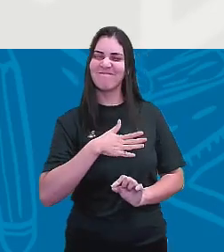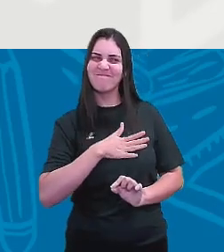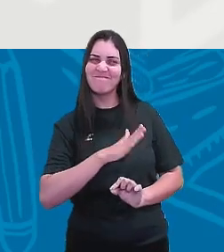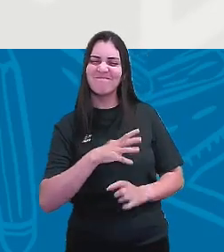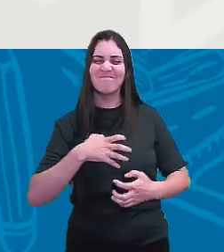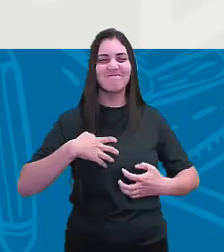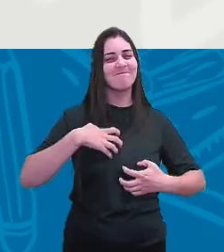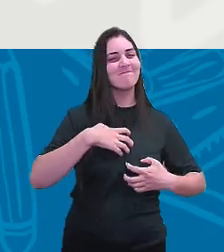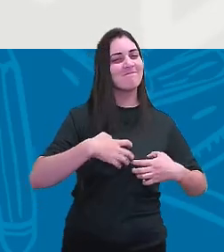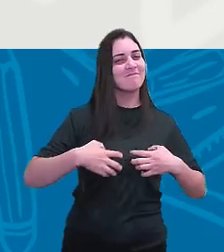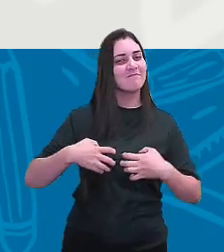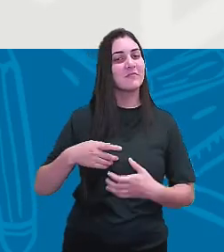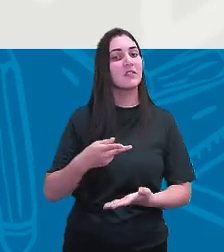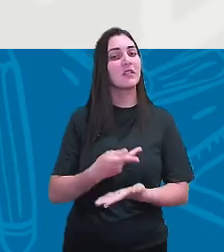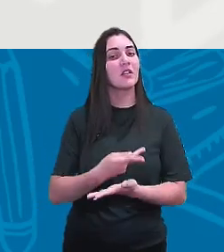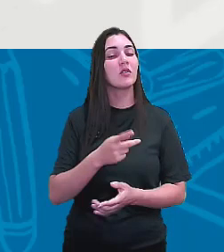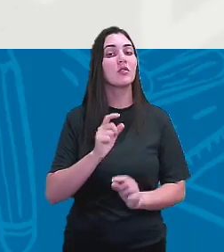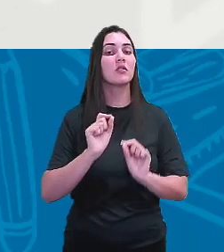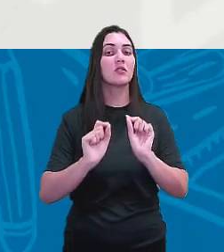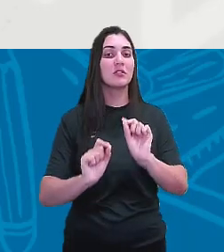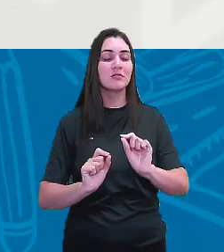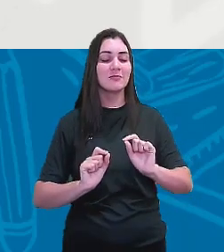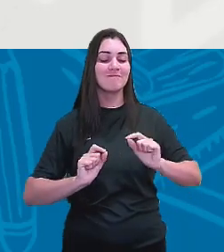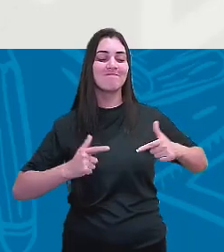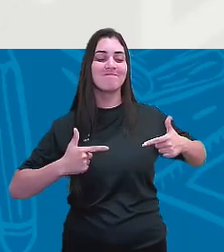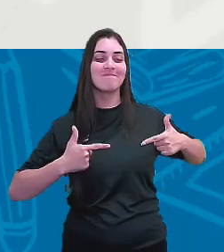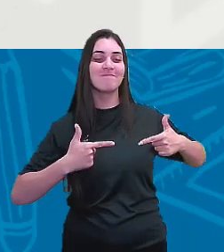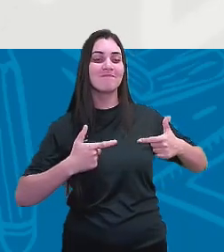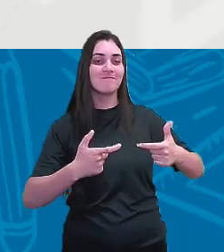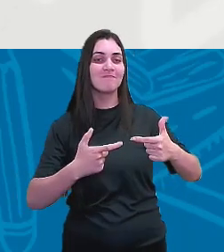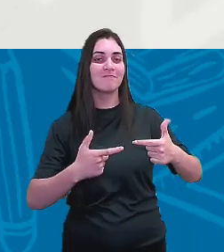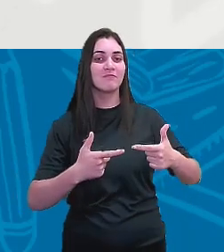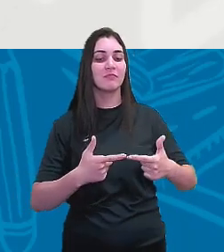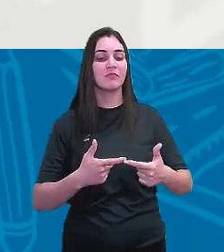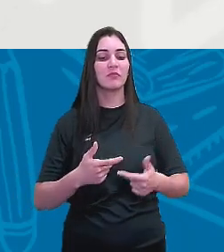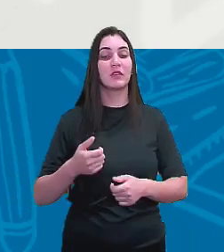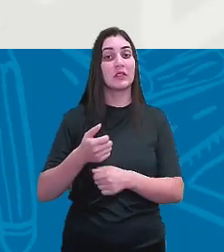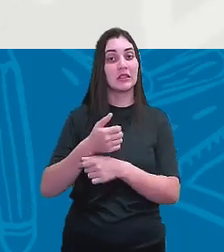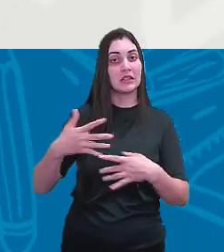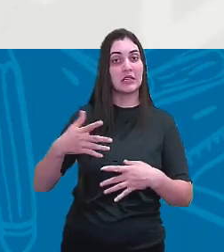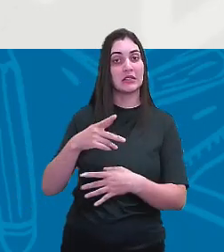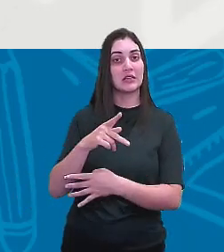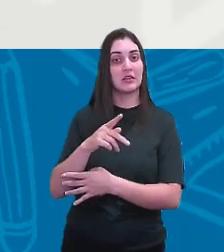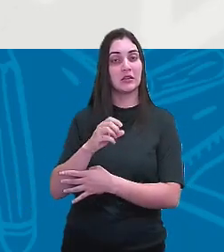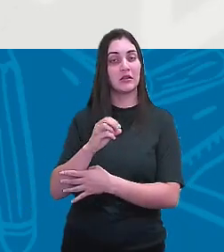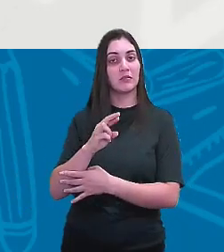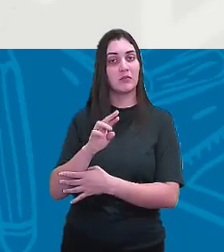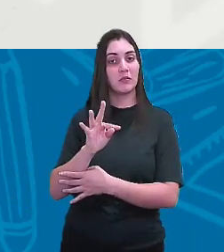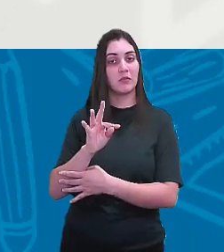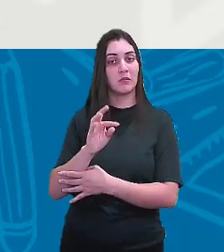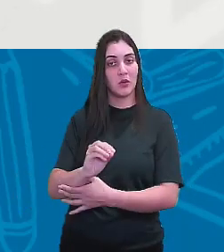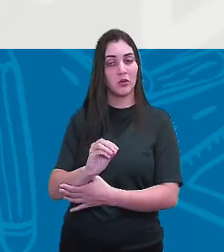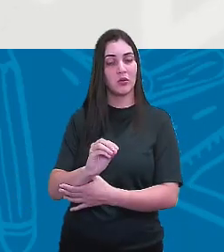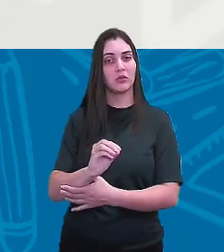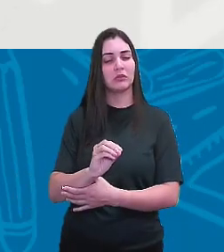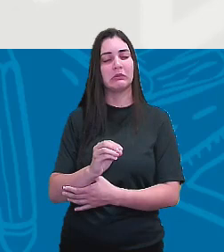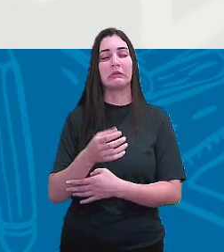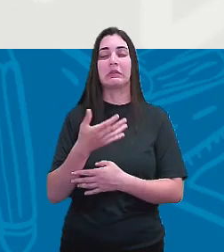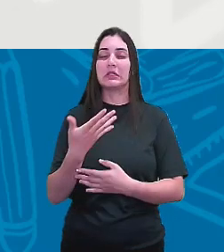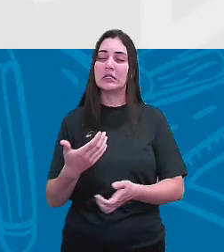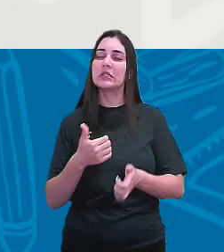desencadeia uma revolução lá na cidade do Porto. Não sei se vocês estão